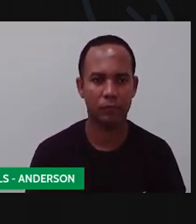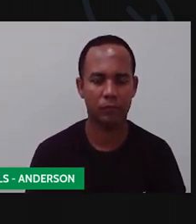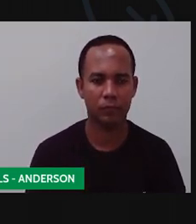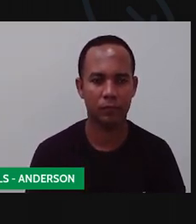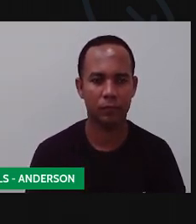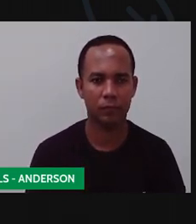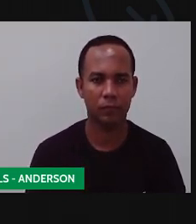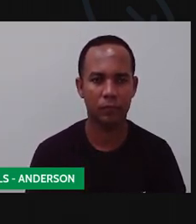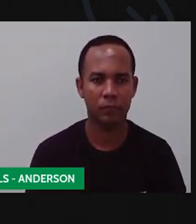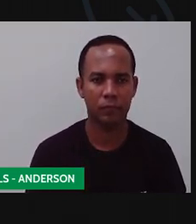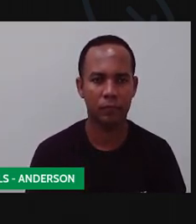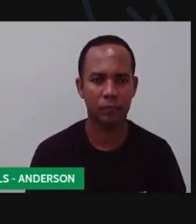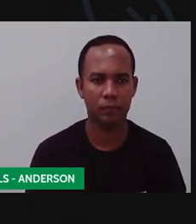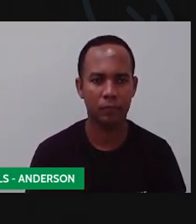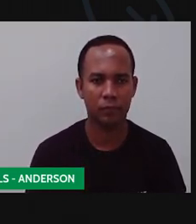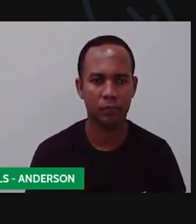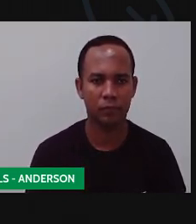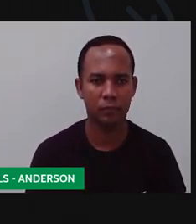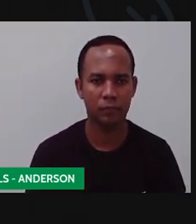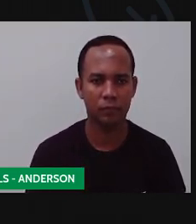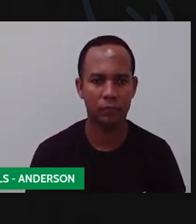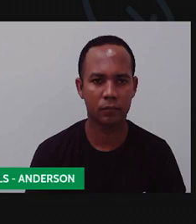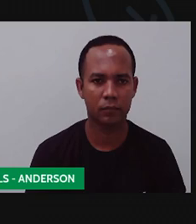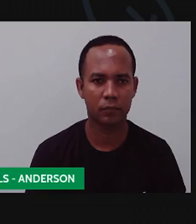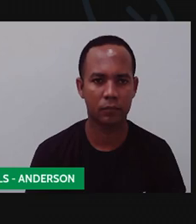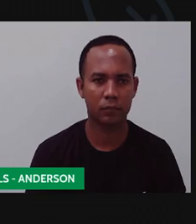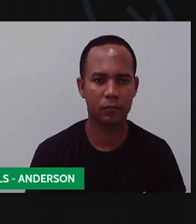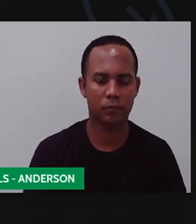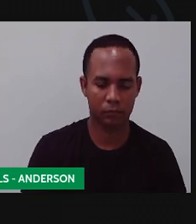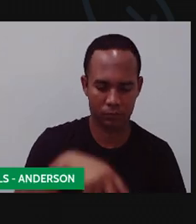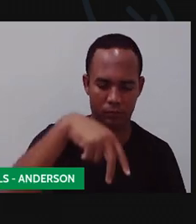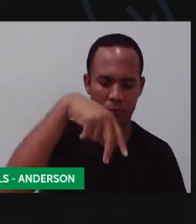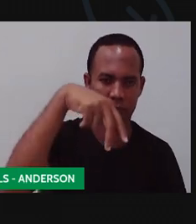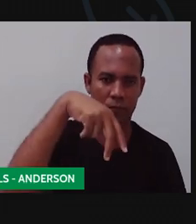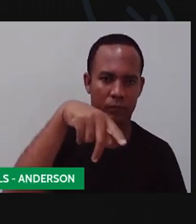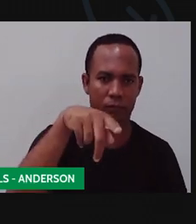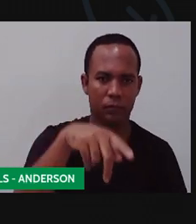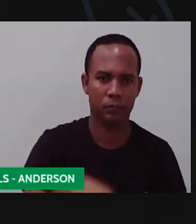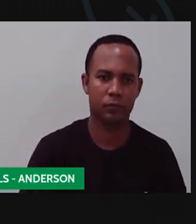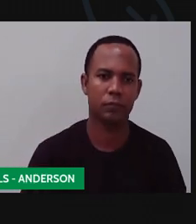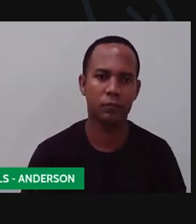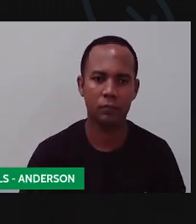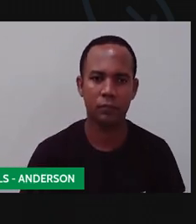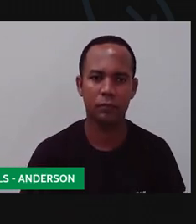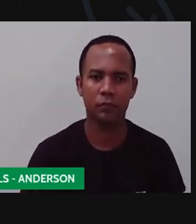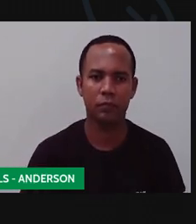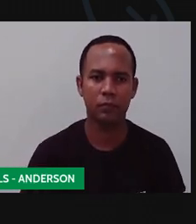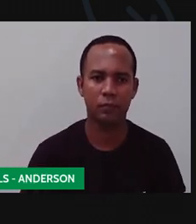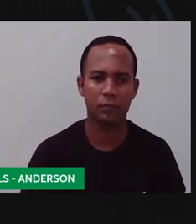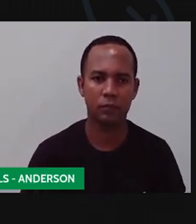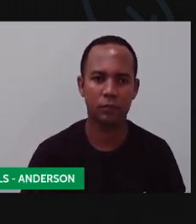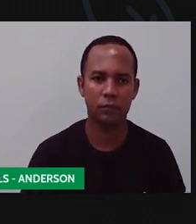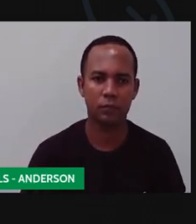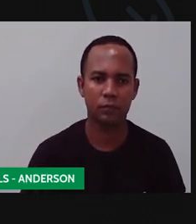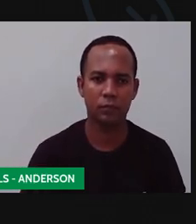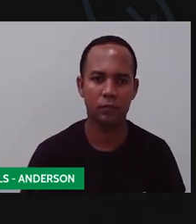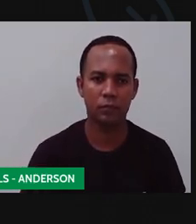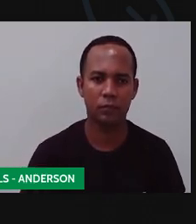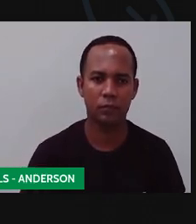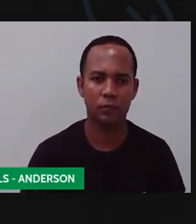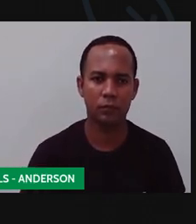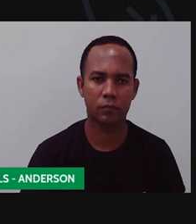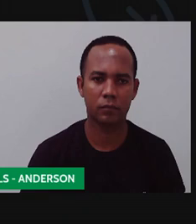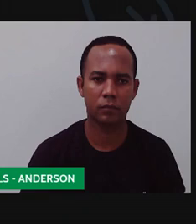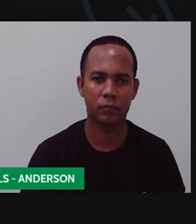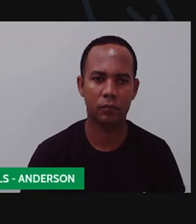Ó a donazinha aqui já, pra vocês. Pernocas. Ó, já tem os perninhas. E cabeça. O que a gente vai fazer?